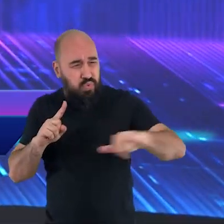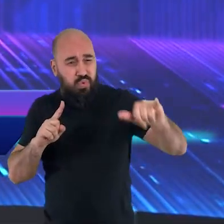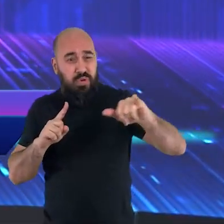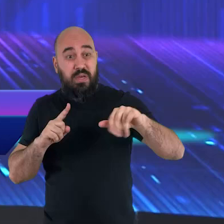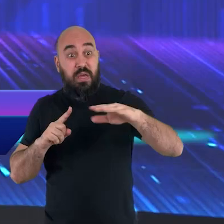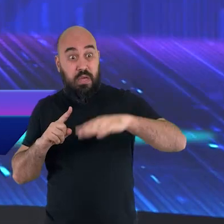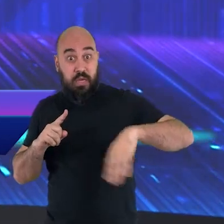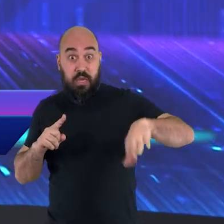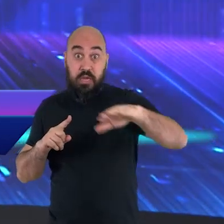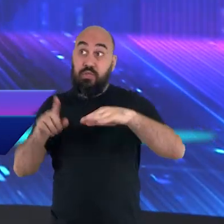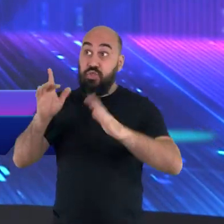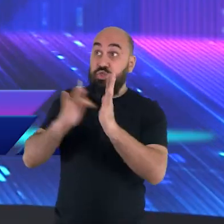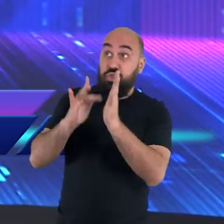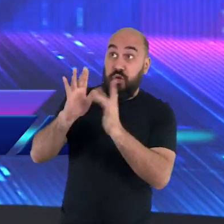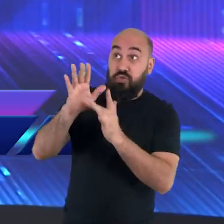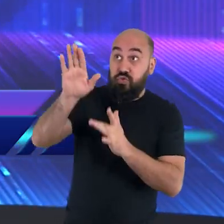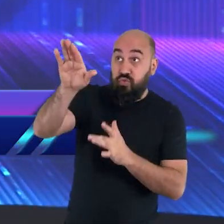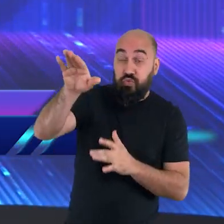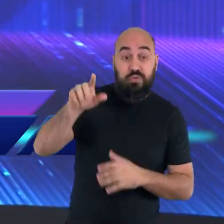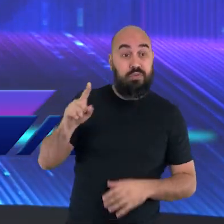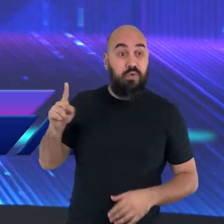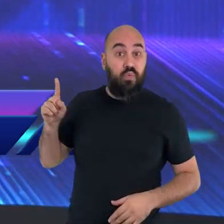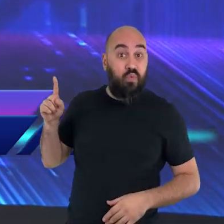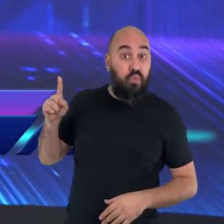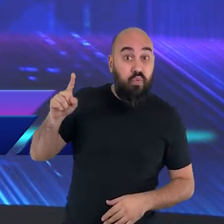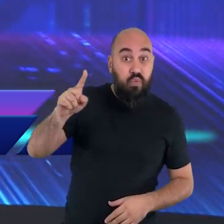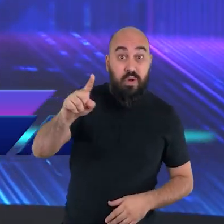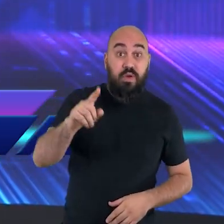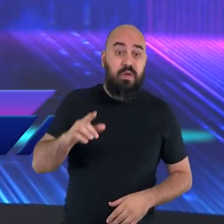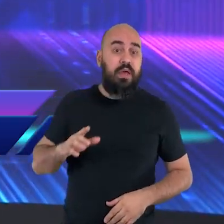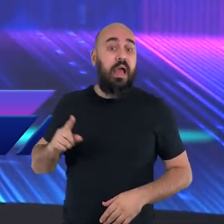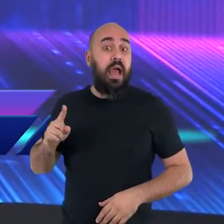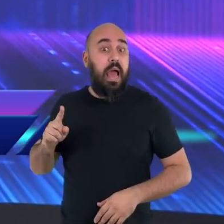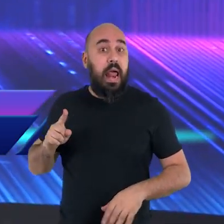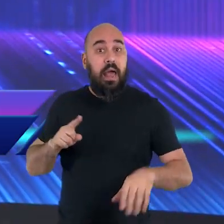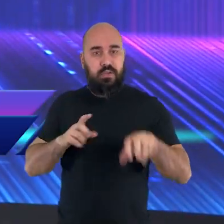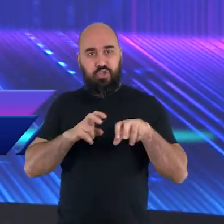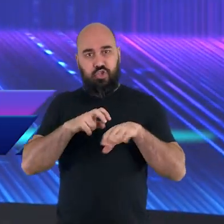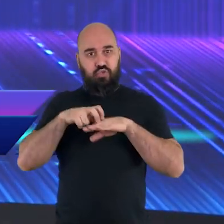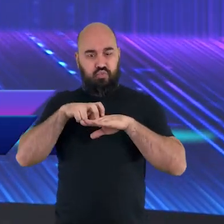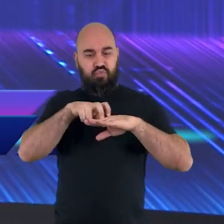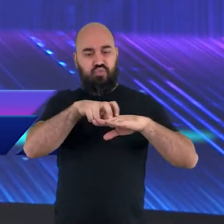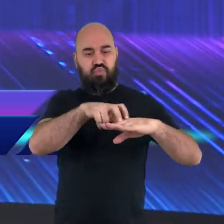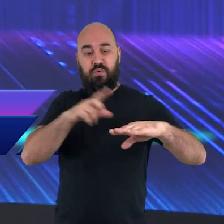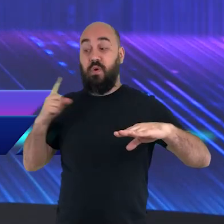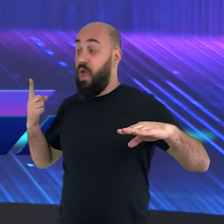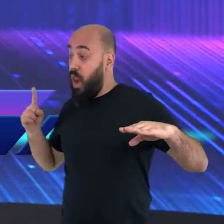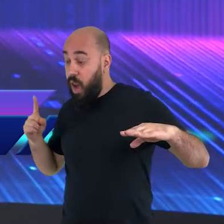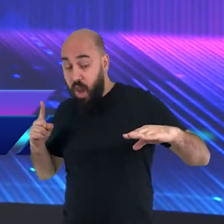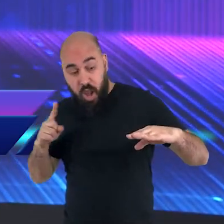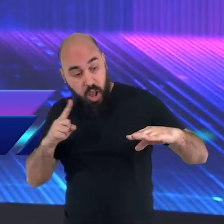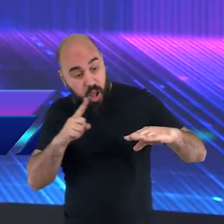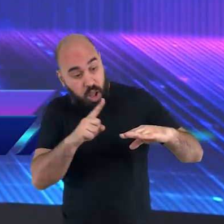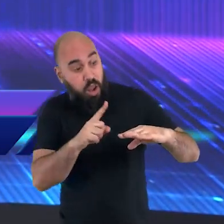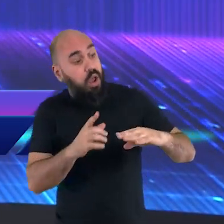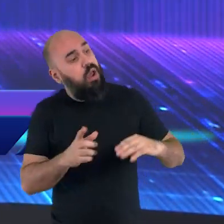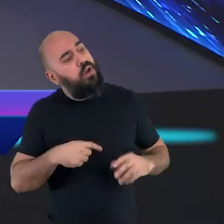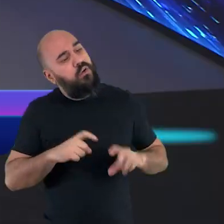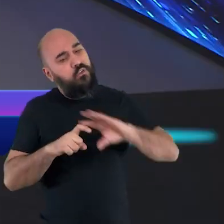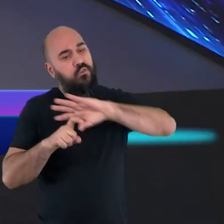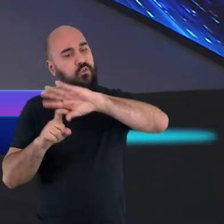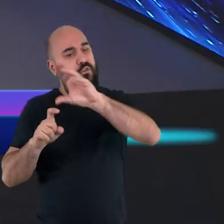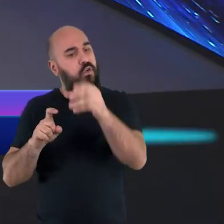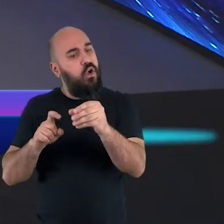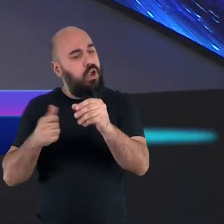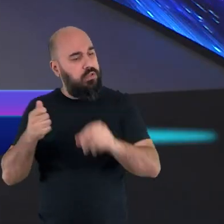que está voltando. Jesus, que está retornando à terra. Toma a tua foice e ceifa, pois chegou